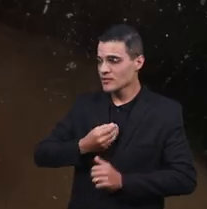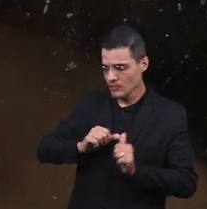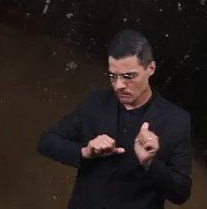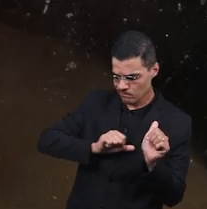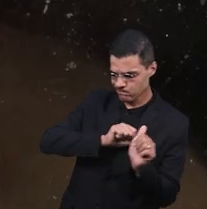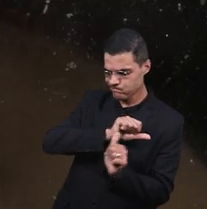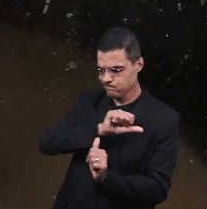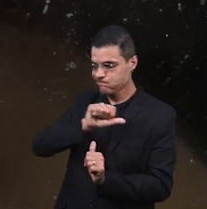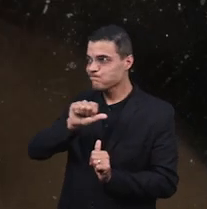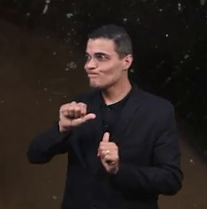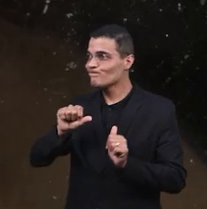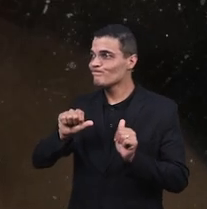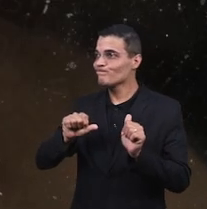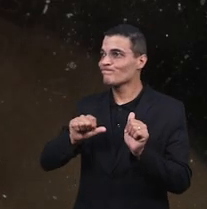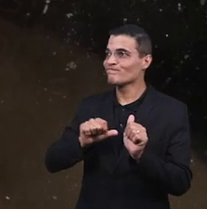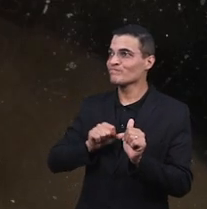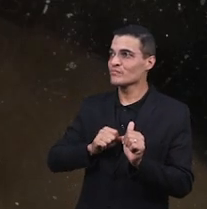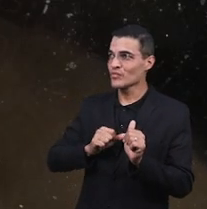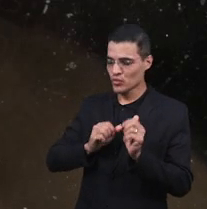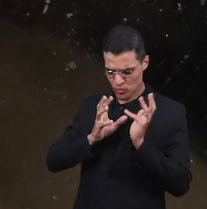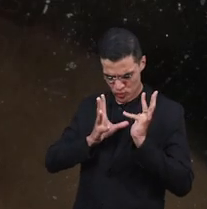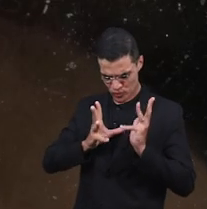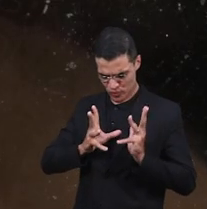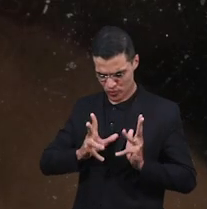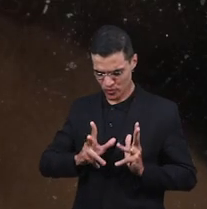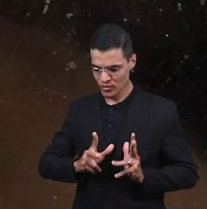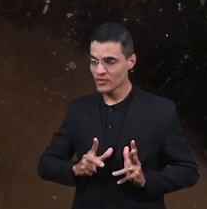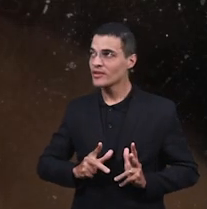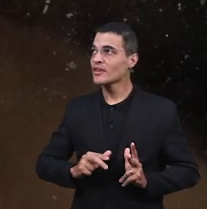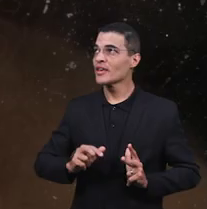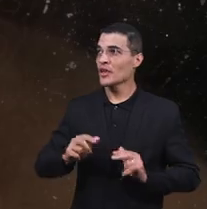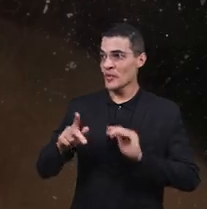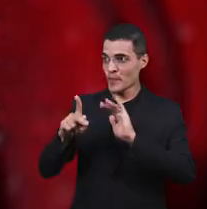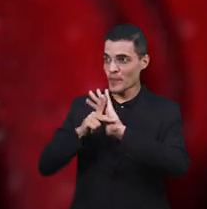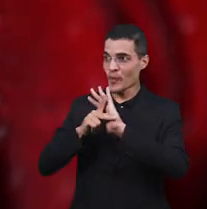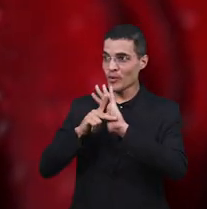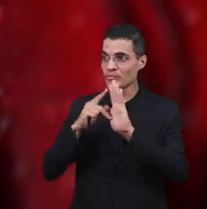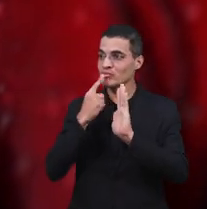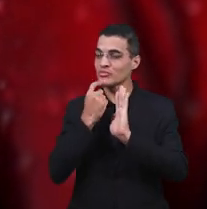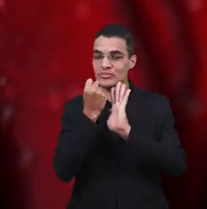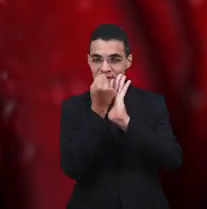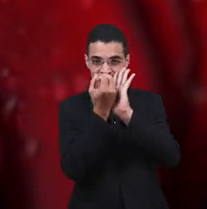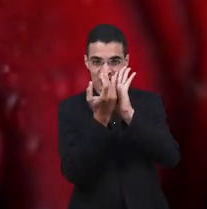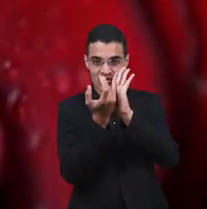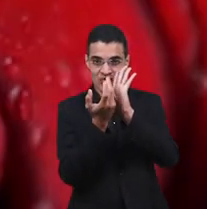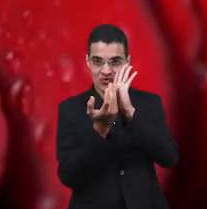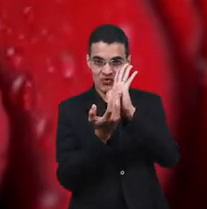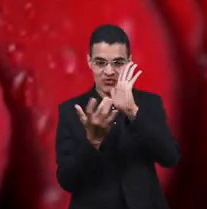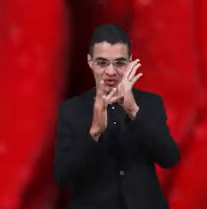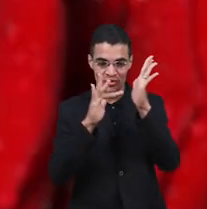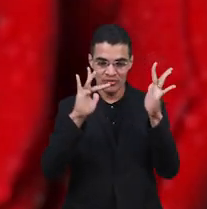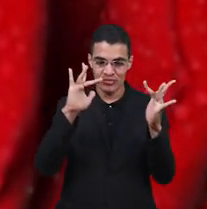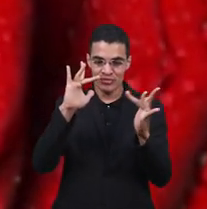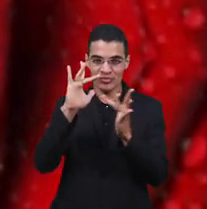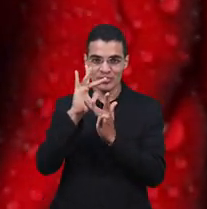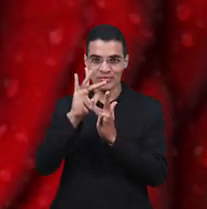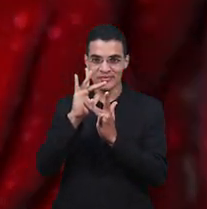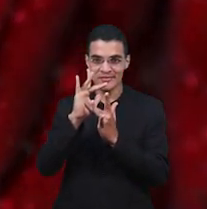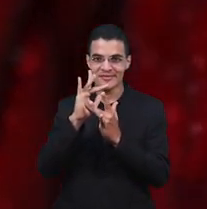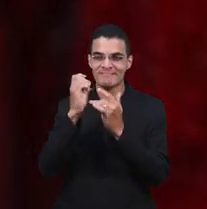Faz de mim um vaso novo Perdoa o sangue de Jesus